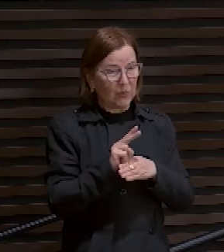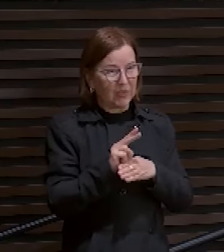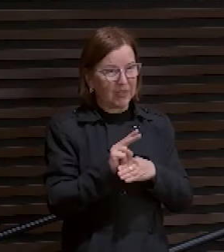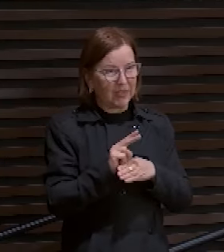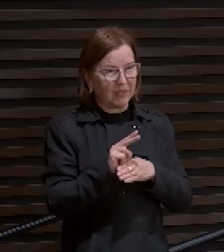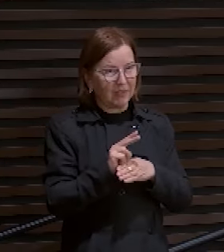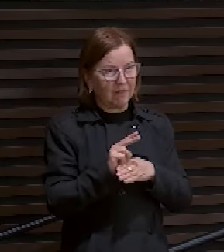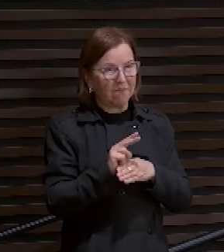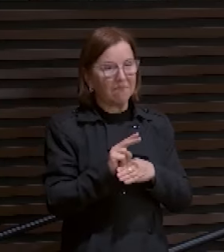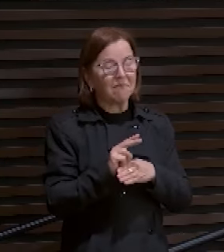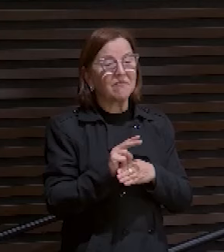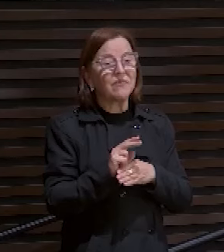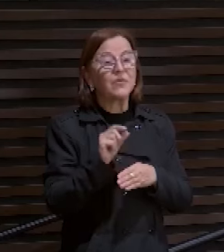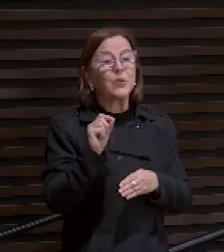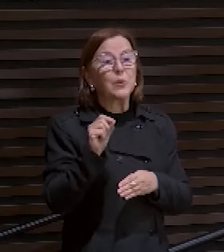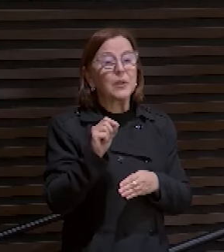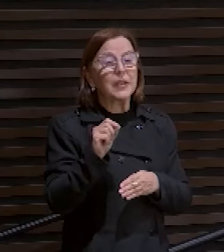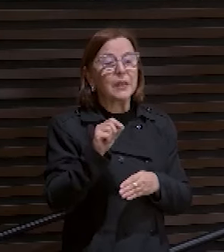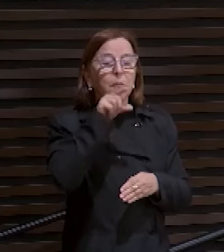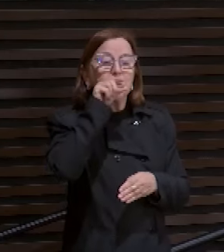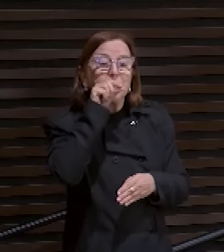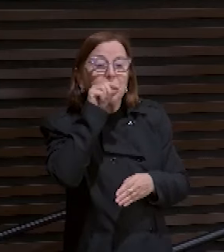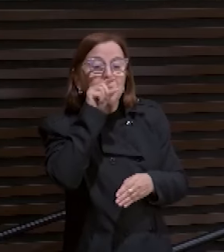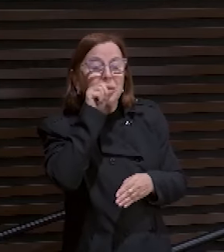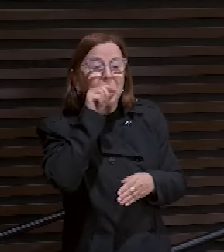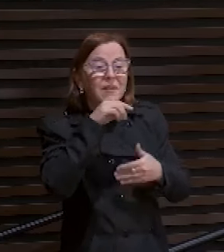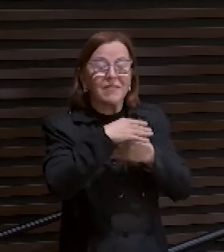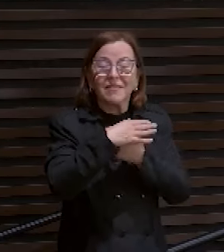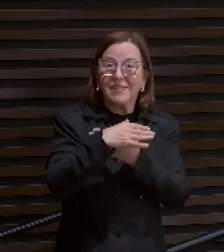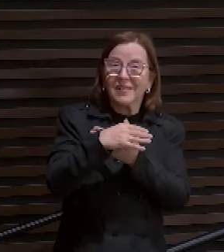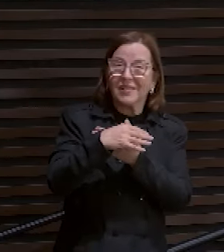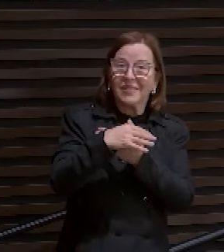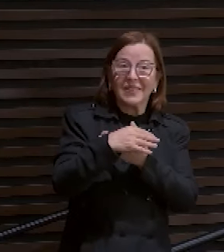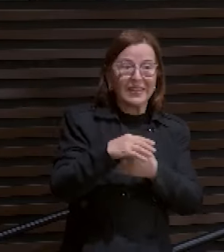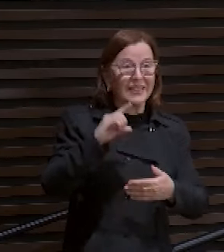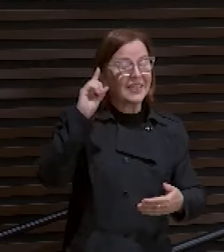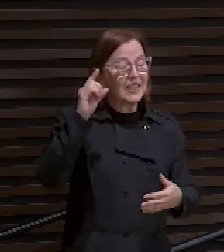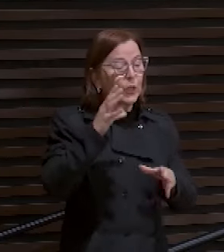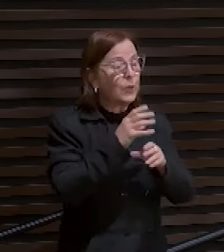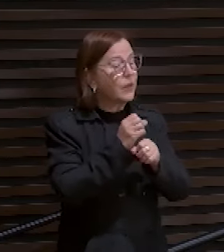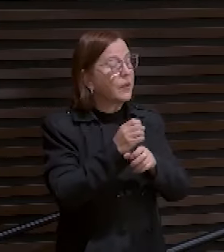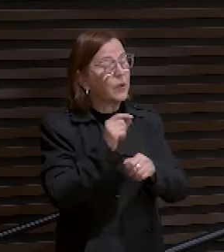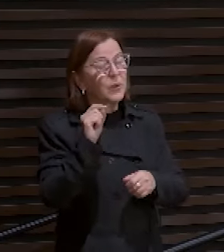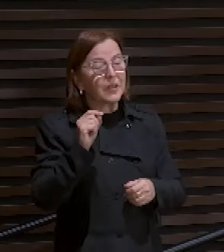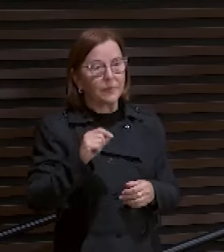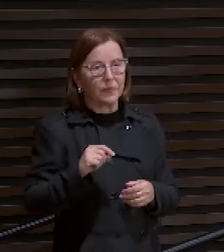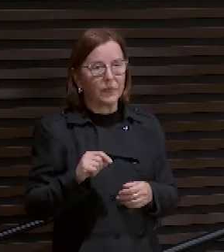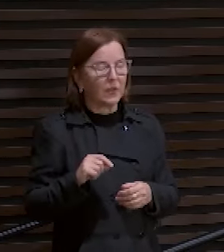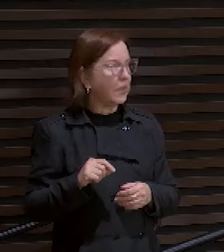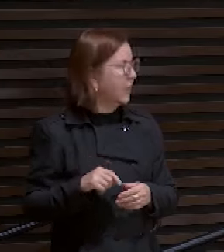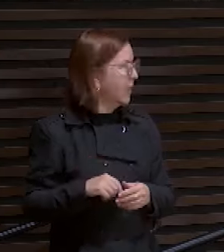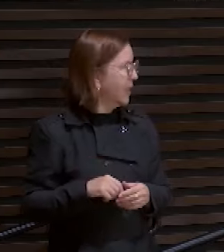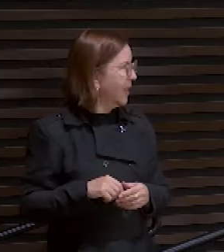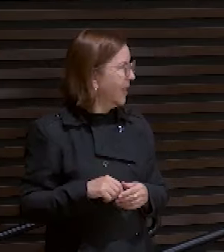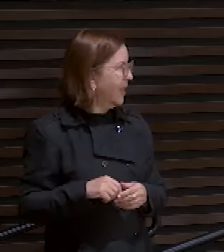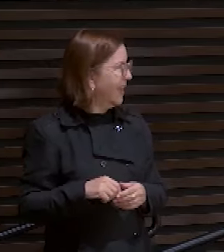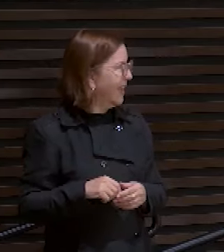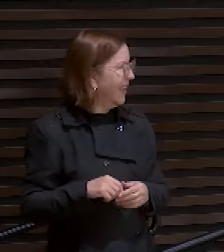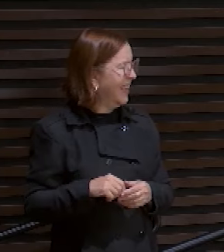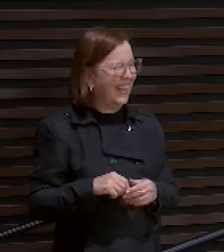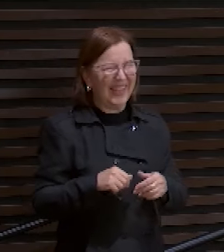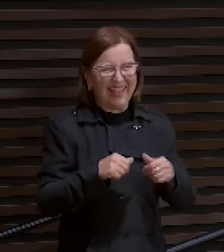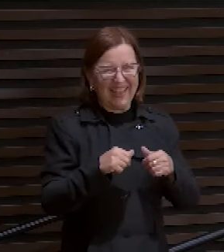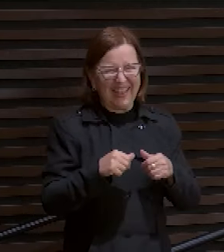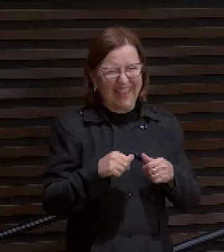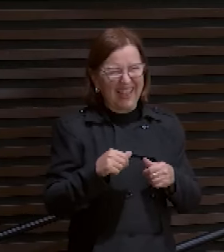Pardal. Sabe o que que Deus contabiliza? Esse dia eu estava vendo minha coisa. Eu falei, eu não posso ficar assim lá na igreja que